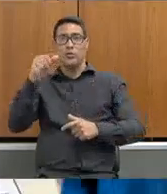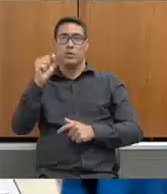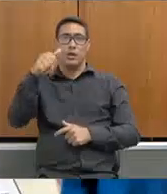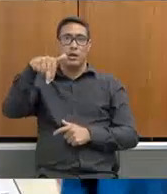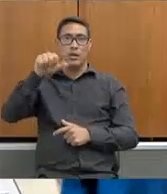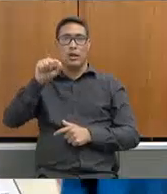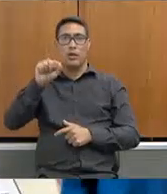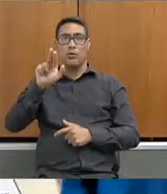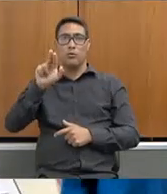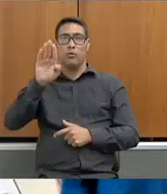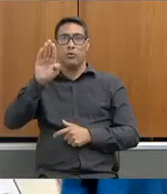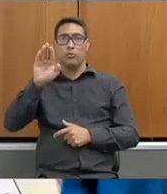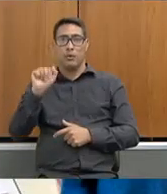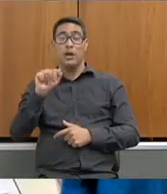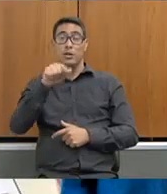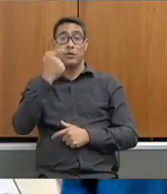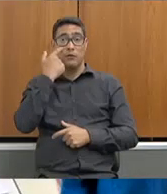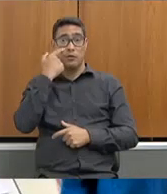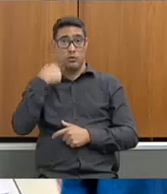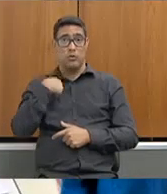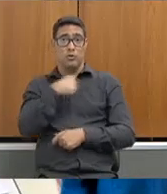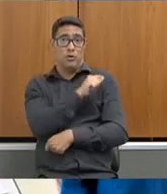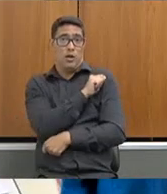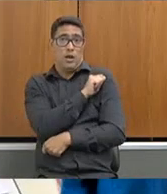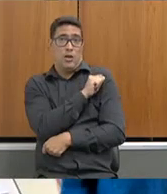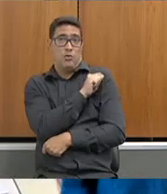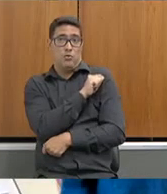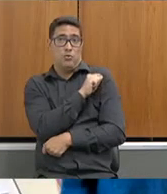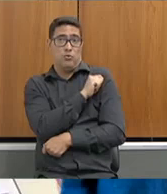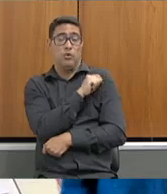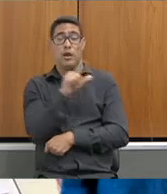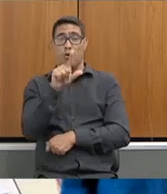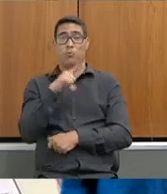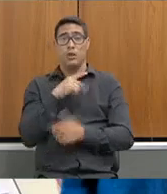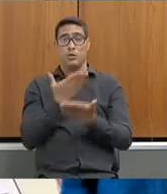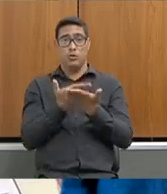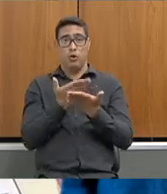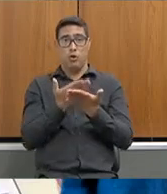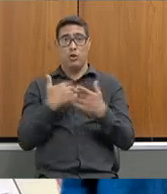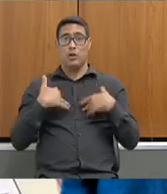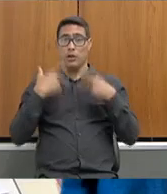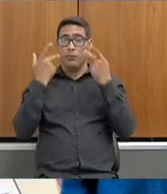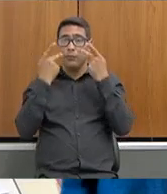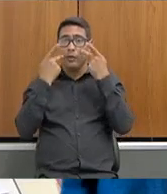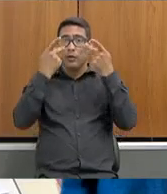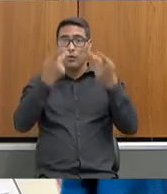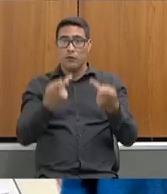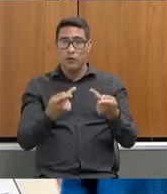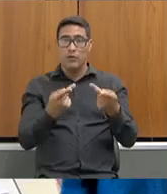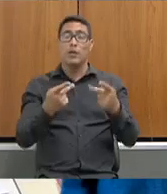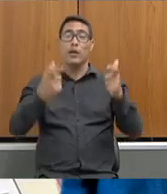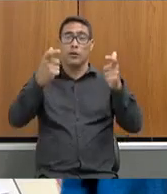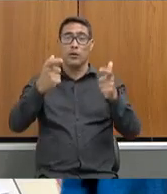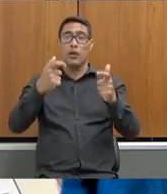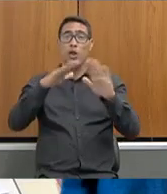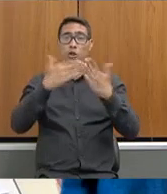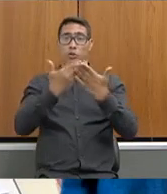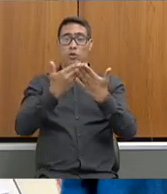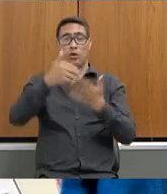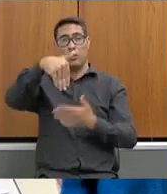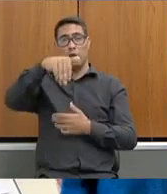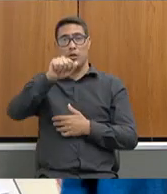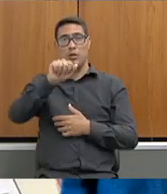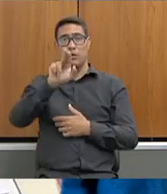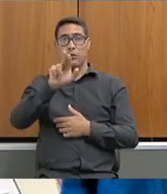os nossos estudantes, foi uma escola que eu visitei, Maurício Augusto de Azevedo, e,